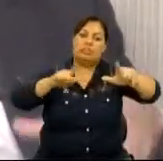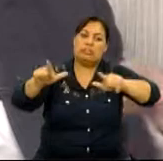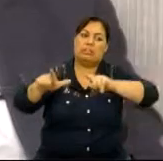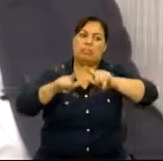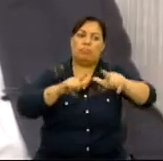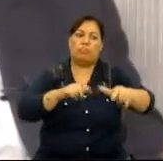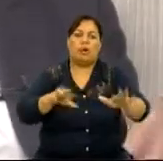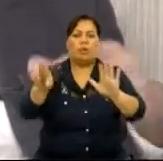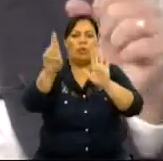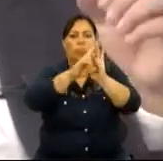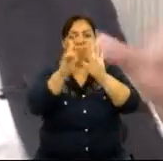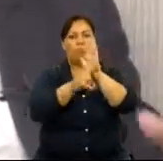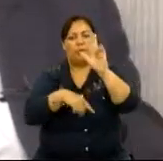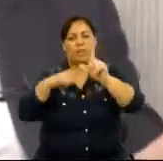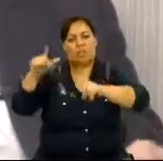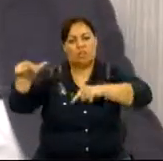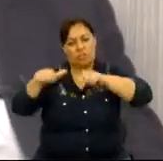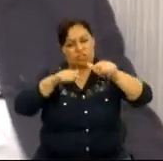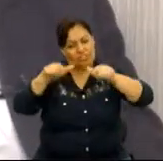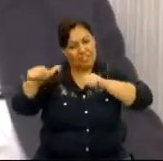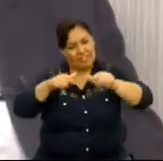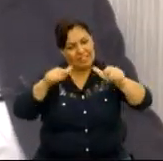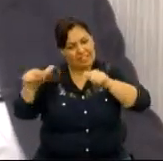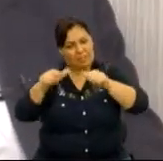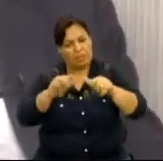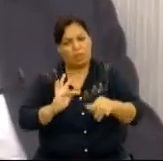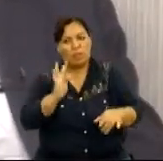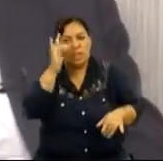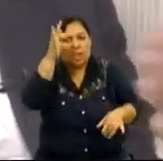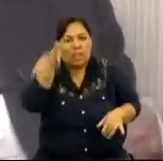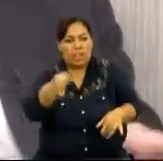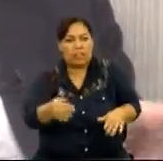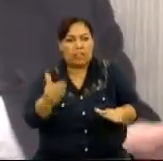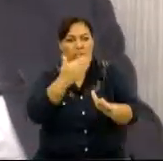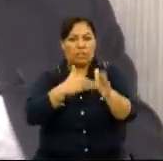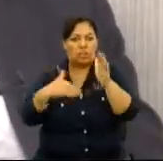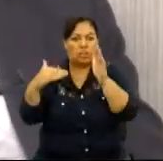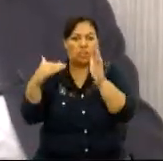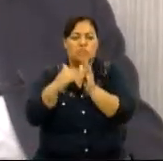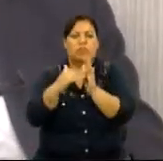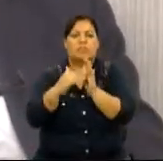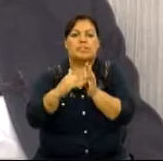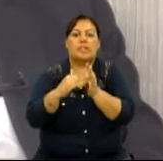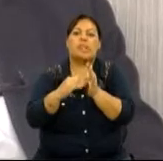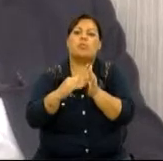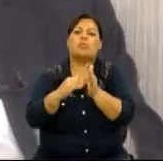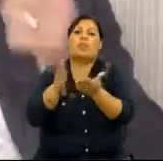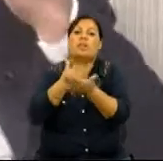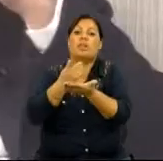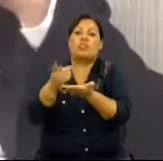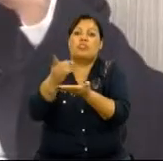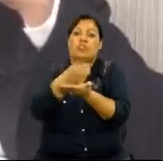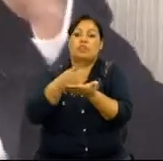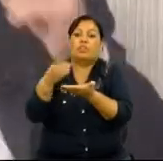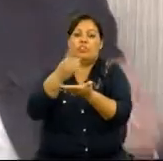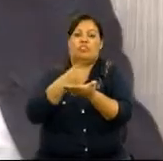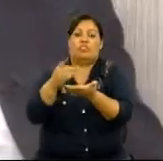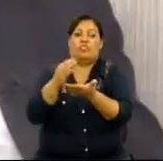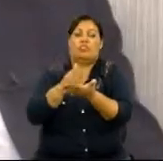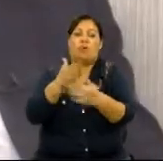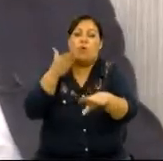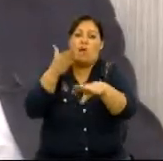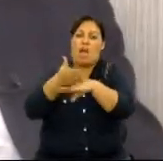serviços, área de atendimento, programas de empregabilidade. E, no fim, nos últimos tempos, a criação do livro digital